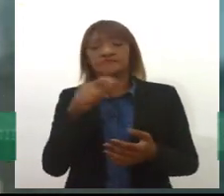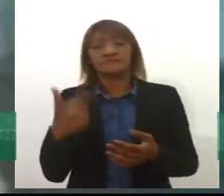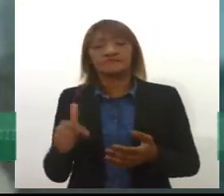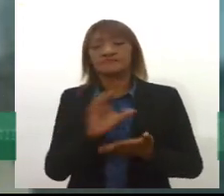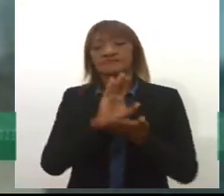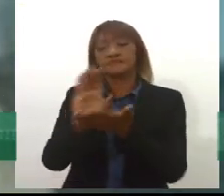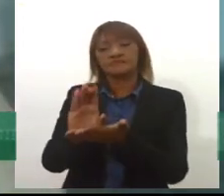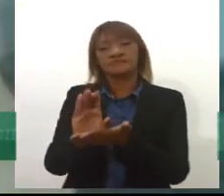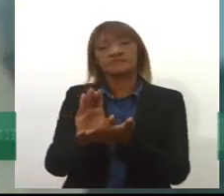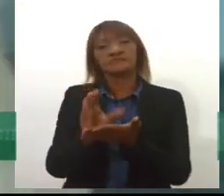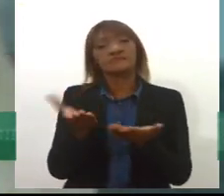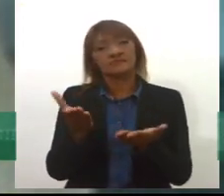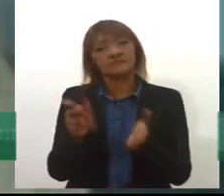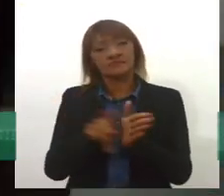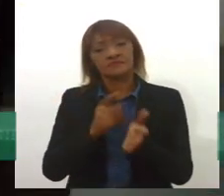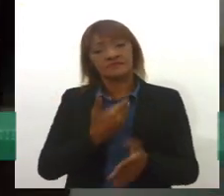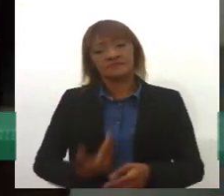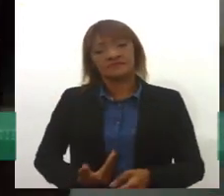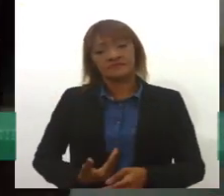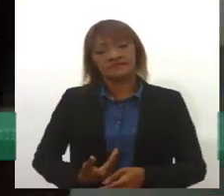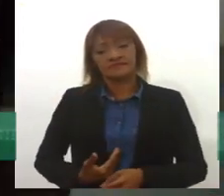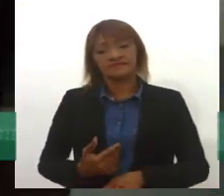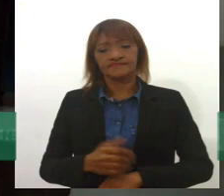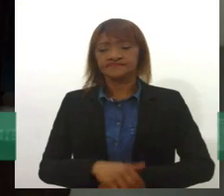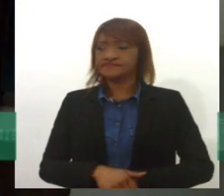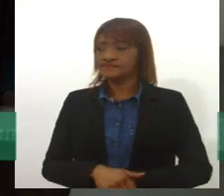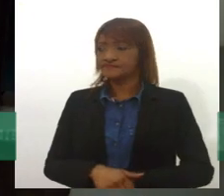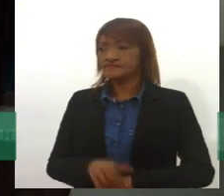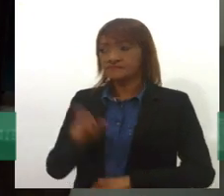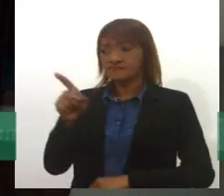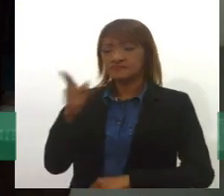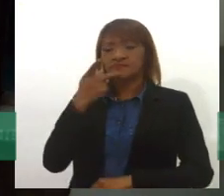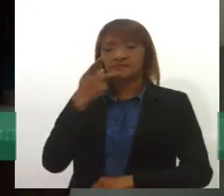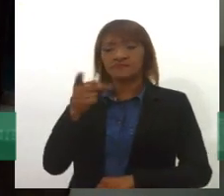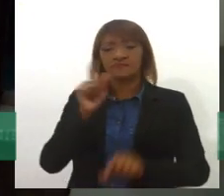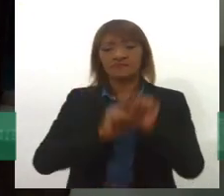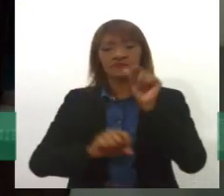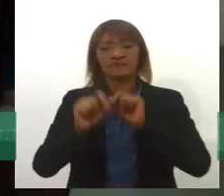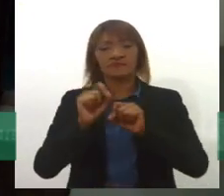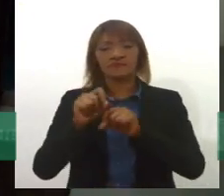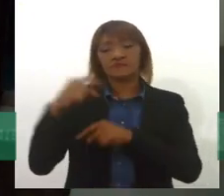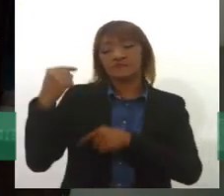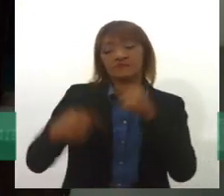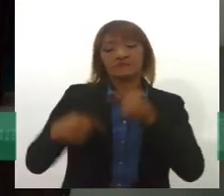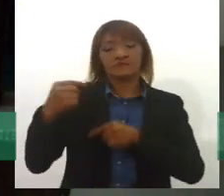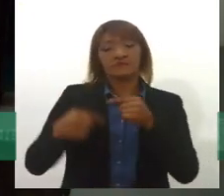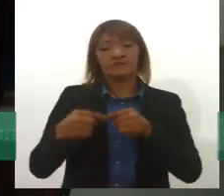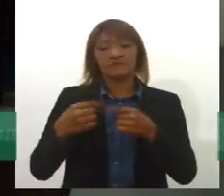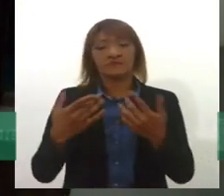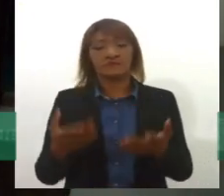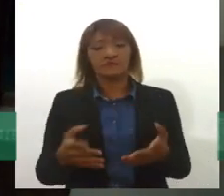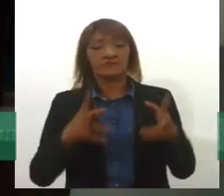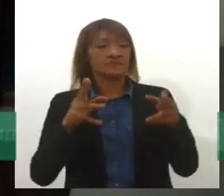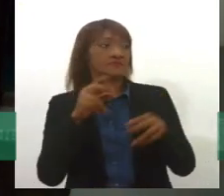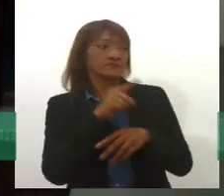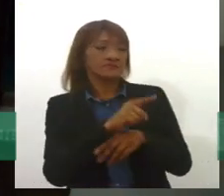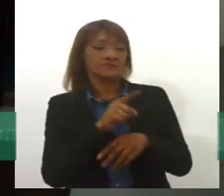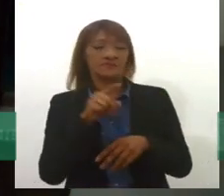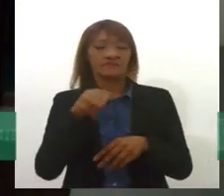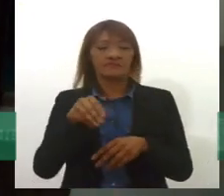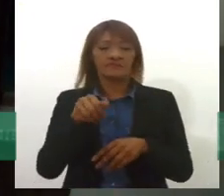públicos. Ana, você falou dessa questão da política pública, assim como a Irla também falou.